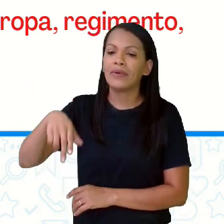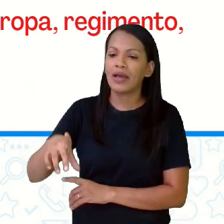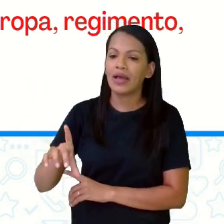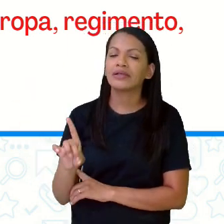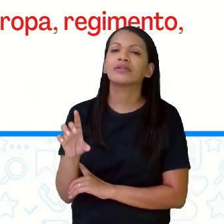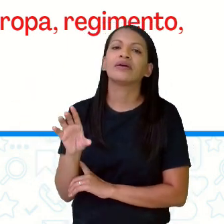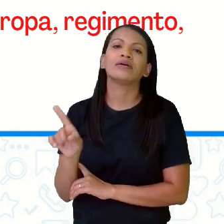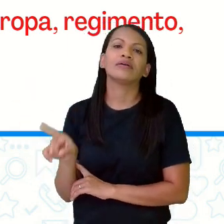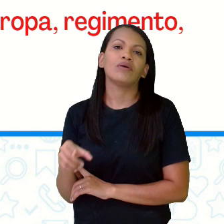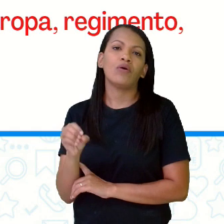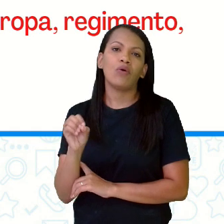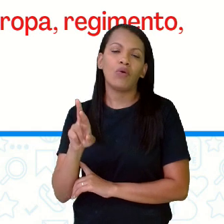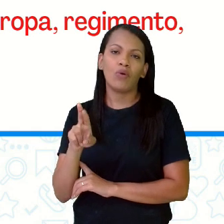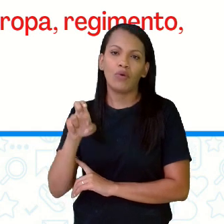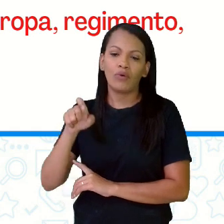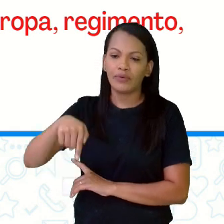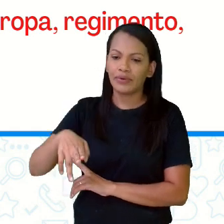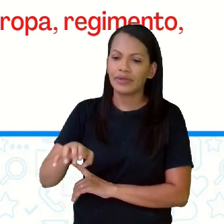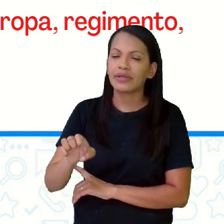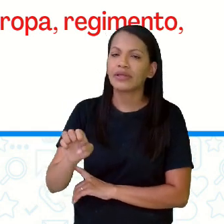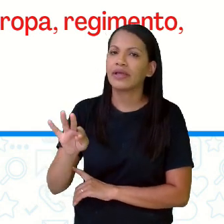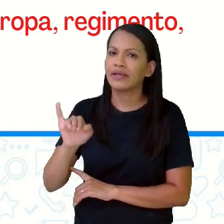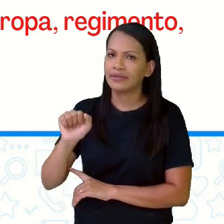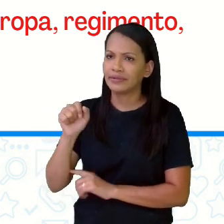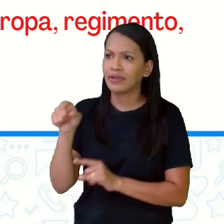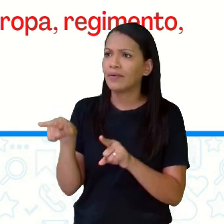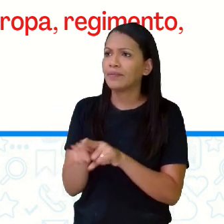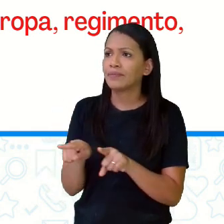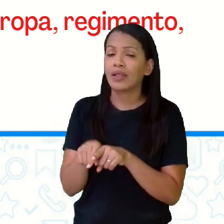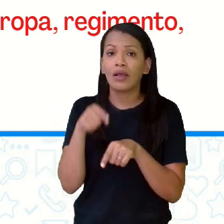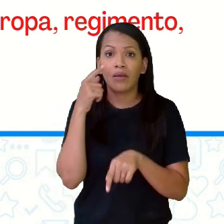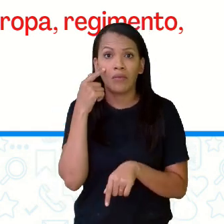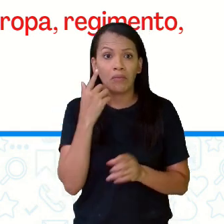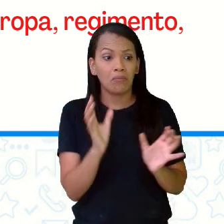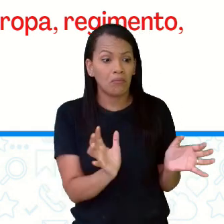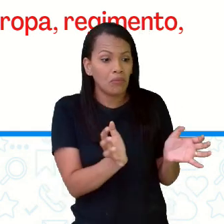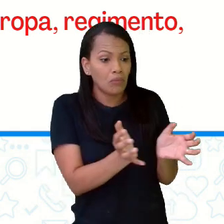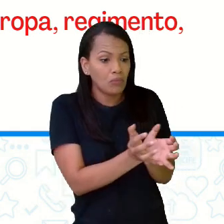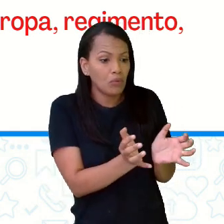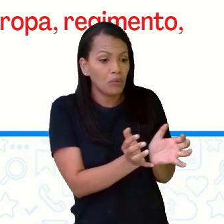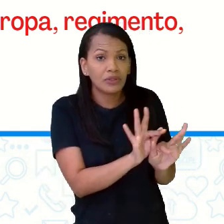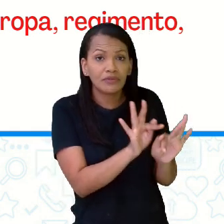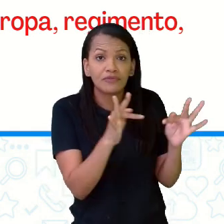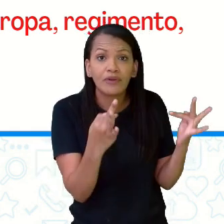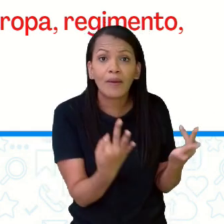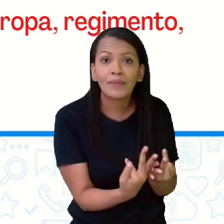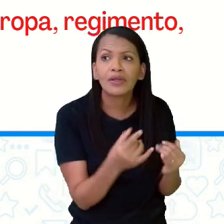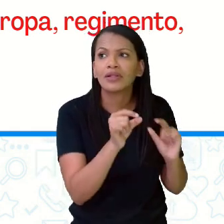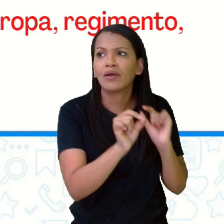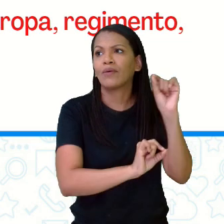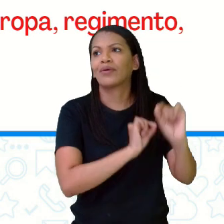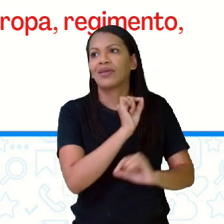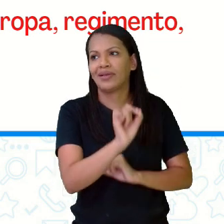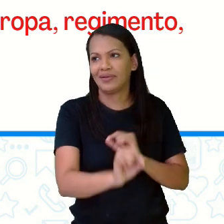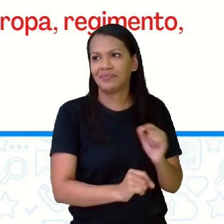meu primo, prima, então, cunhado, vovô, é uma família.